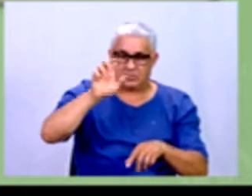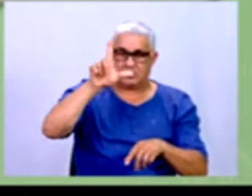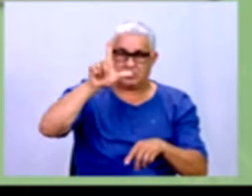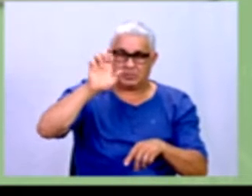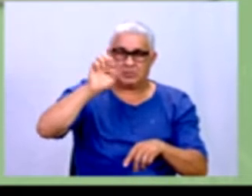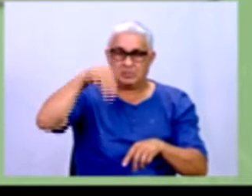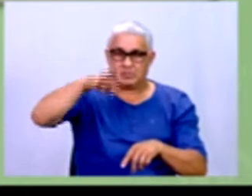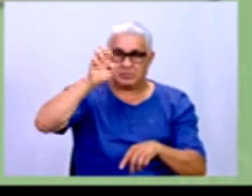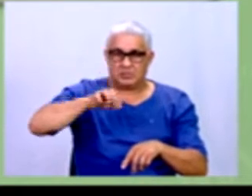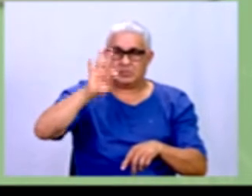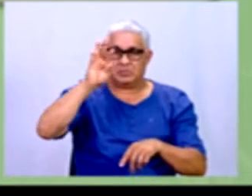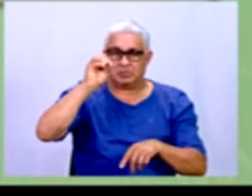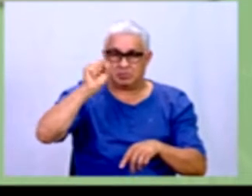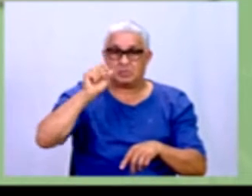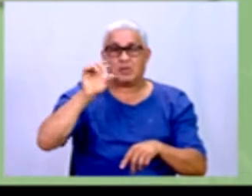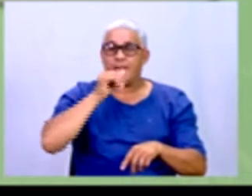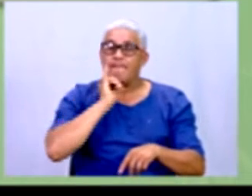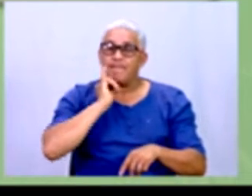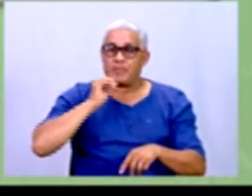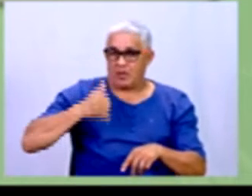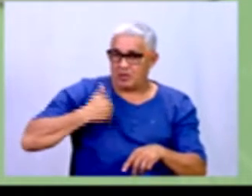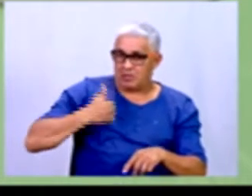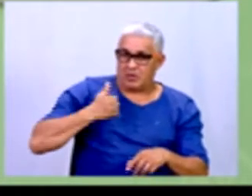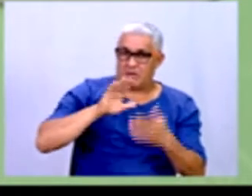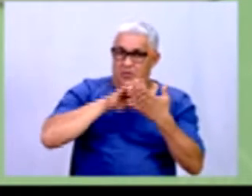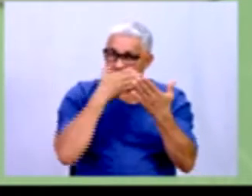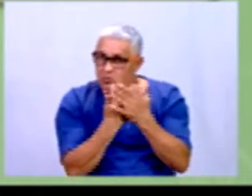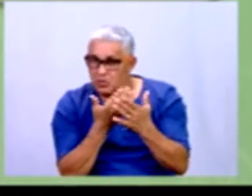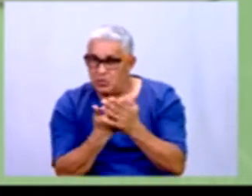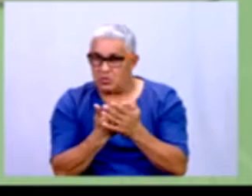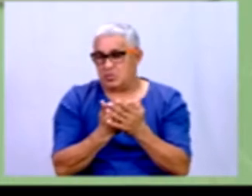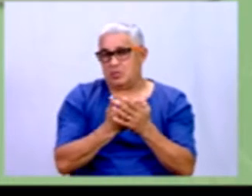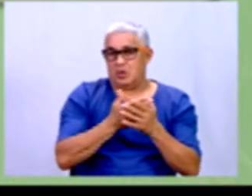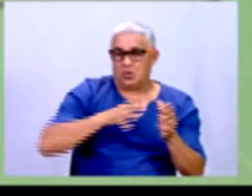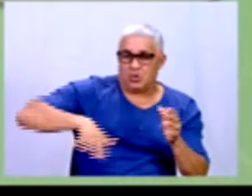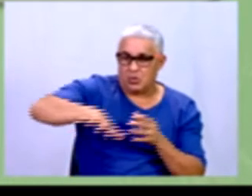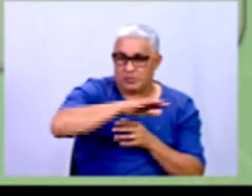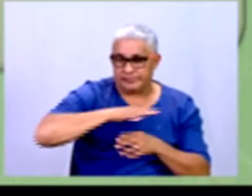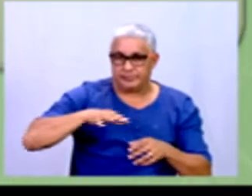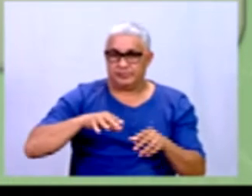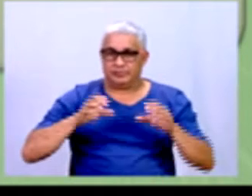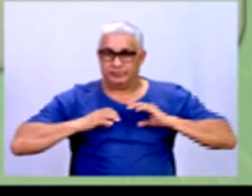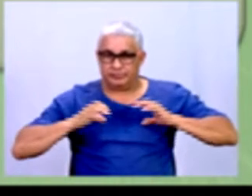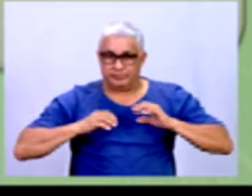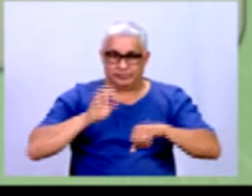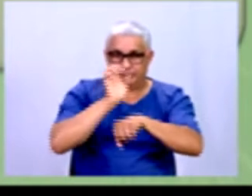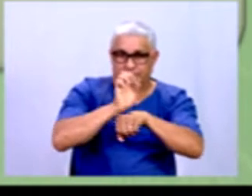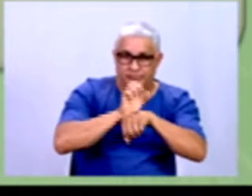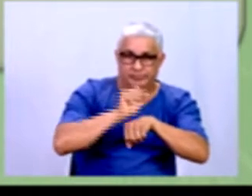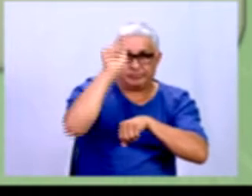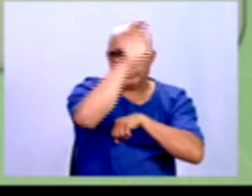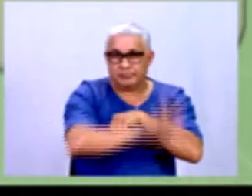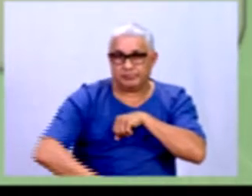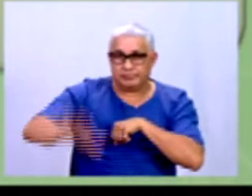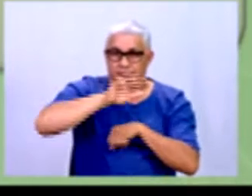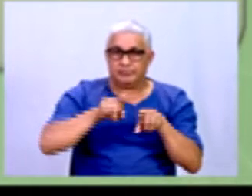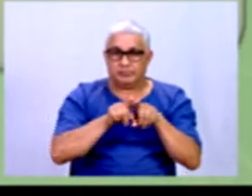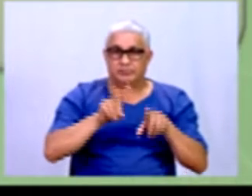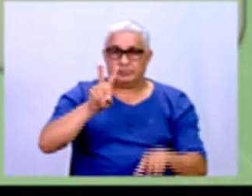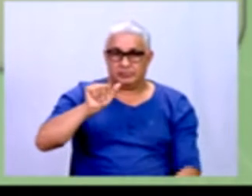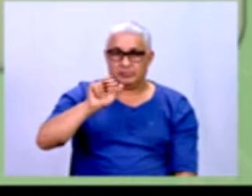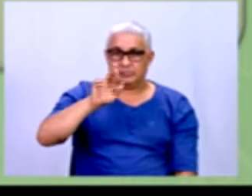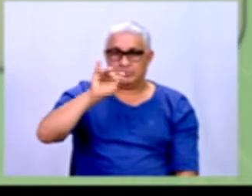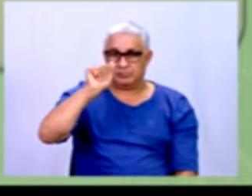a escolaridade, delimitações geográficas, cidades, estados e regiões. E as variáveis são?